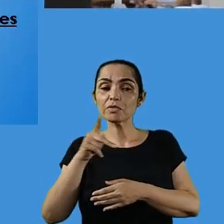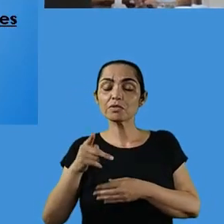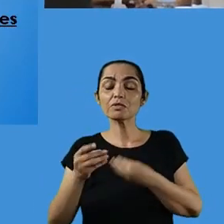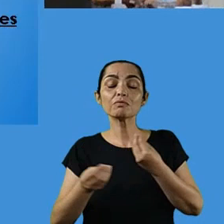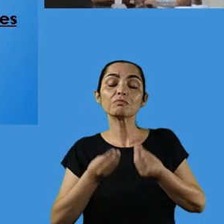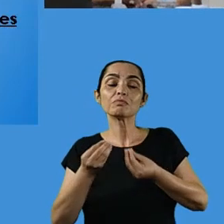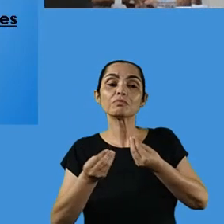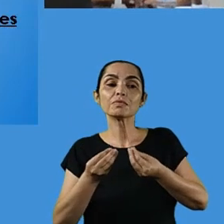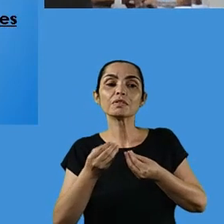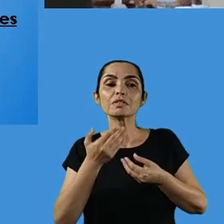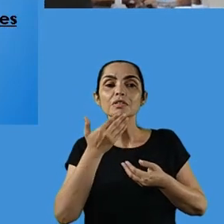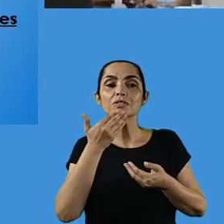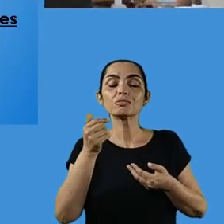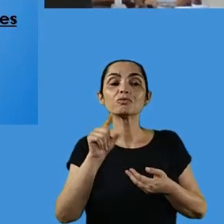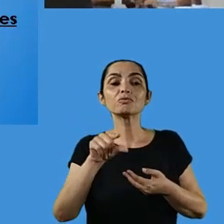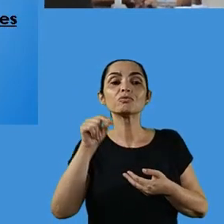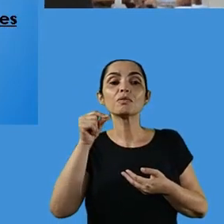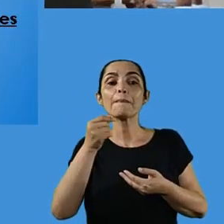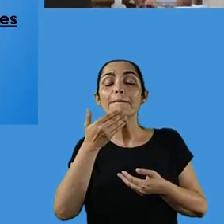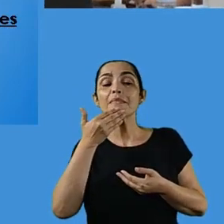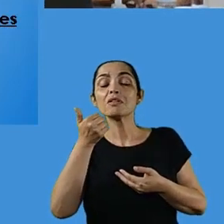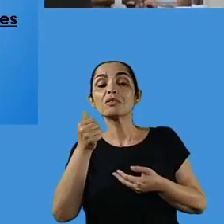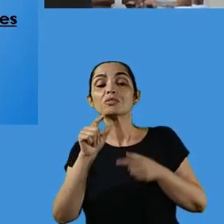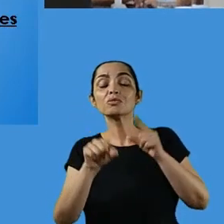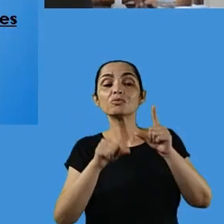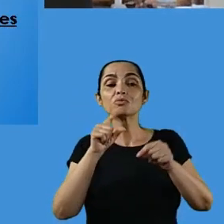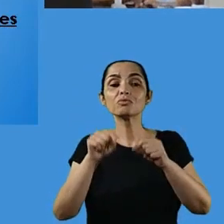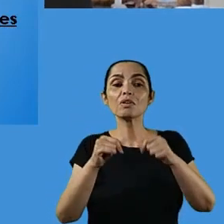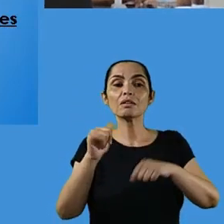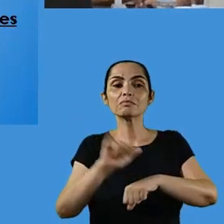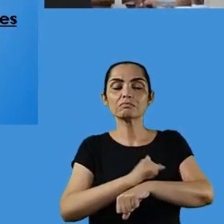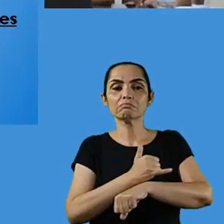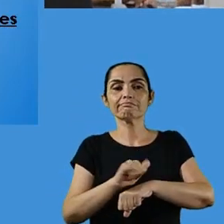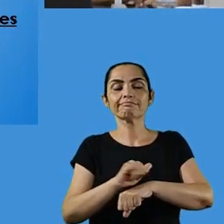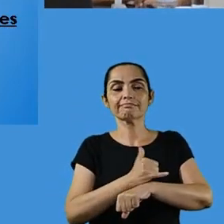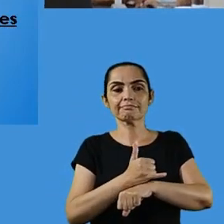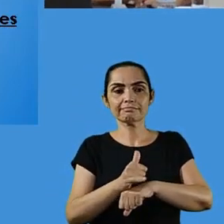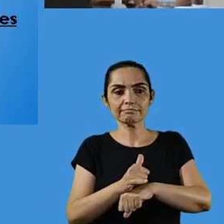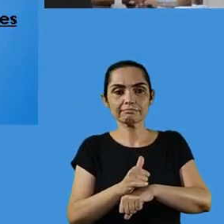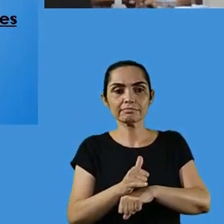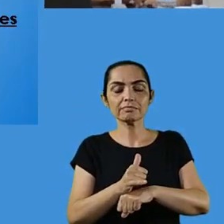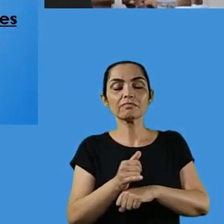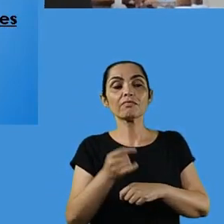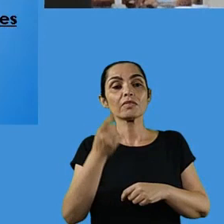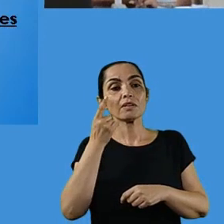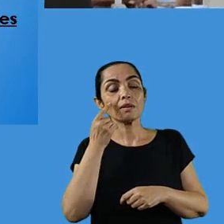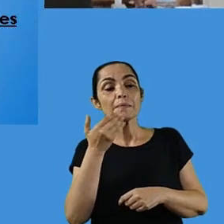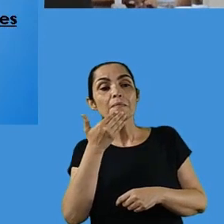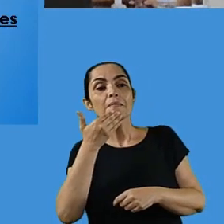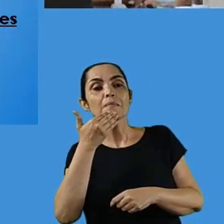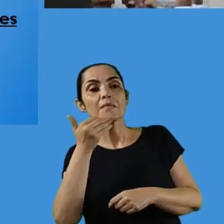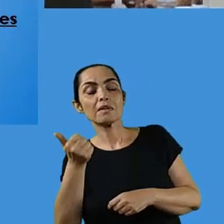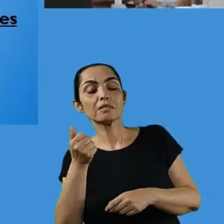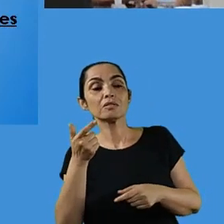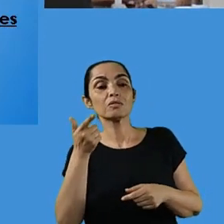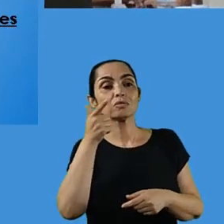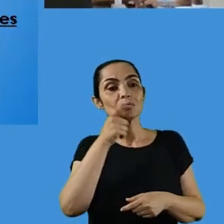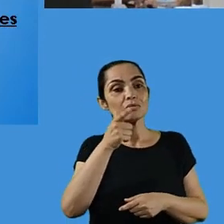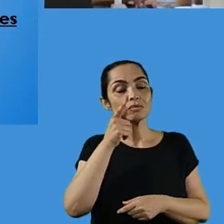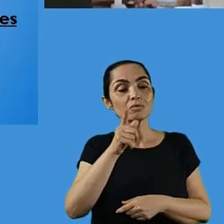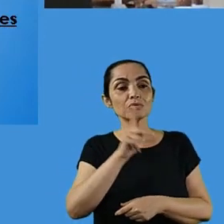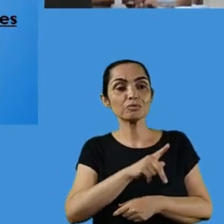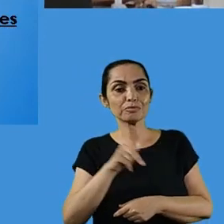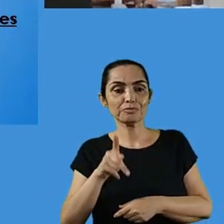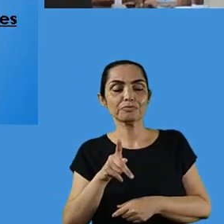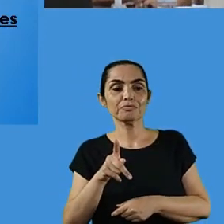etapas da educação básica. Então, é uma preocupação nossa e eu gostaria aqui de dizer que a coordenação